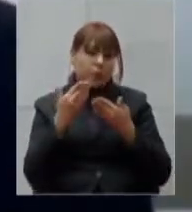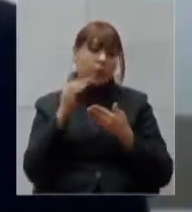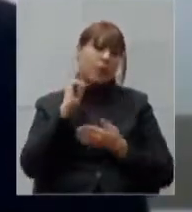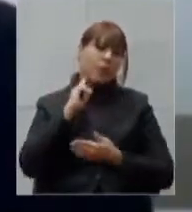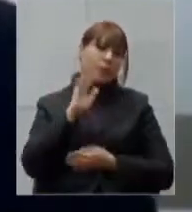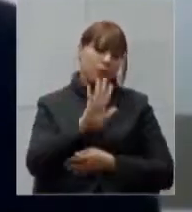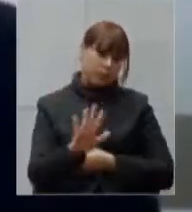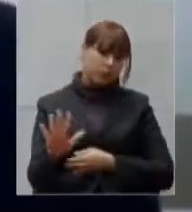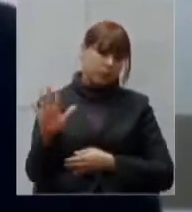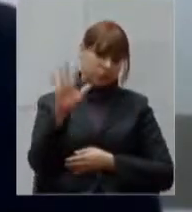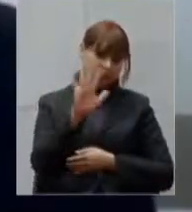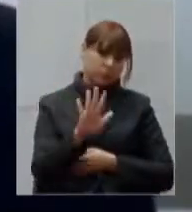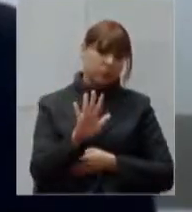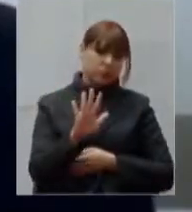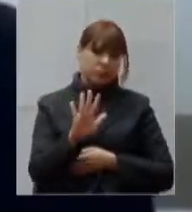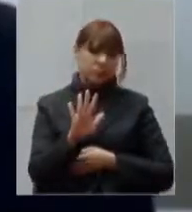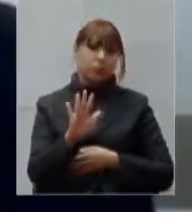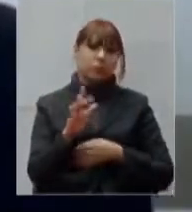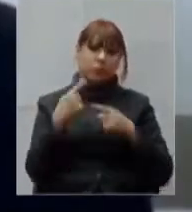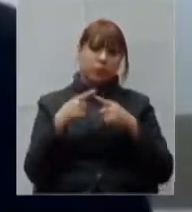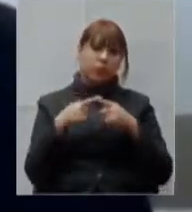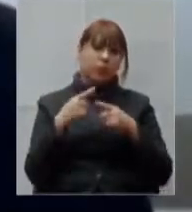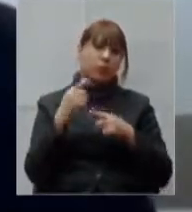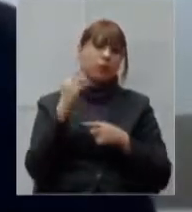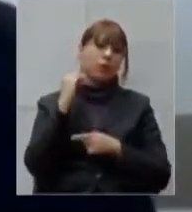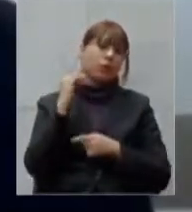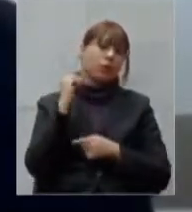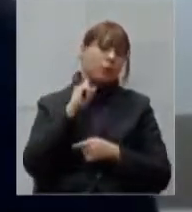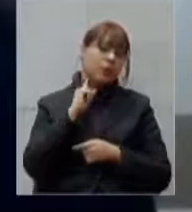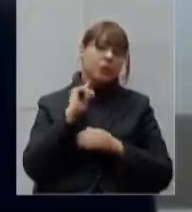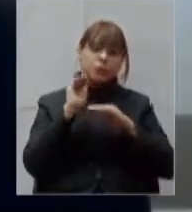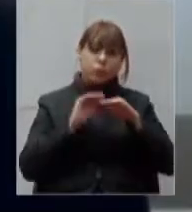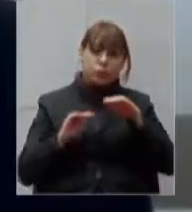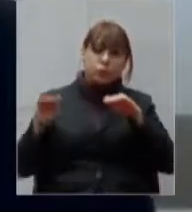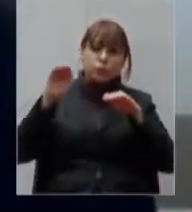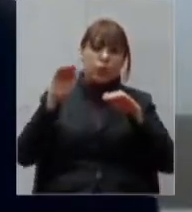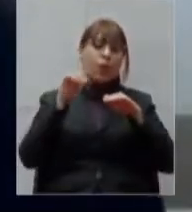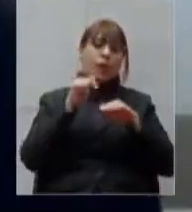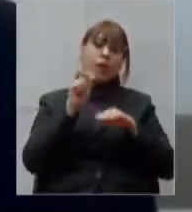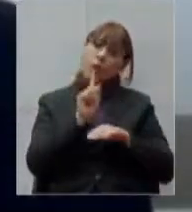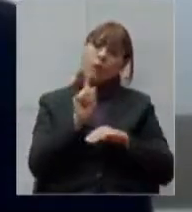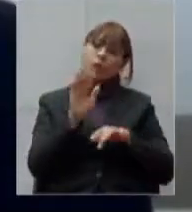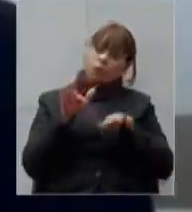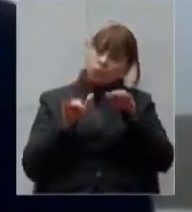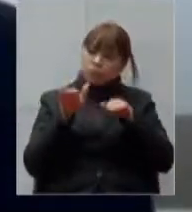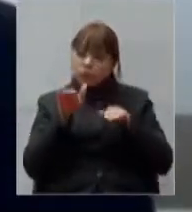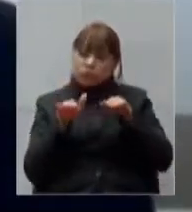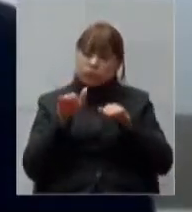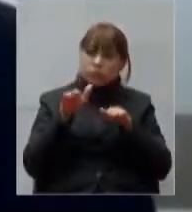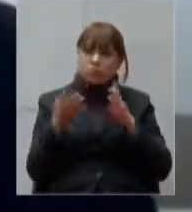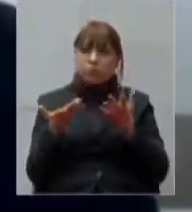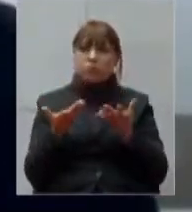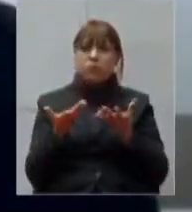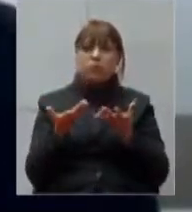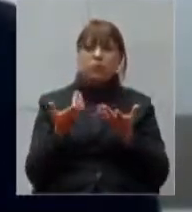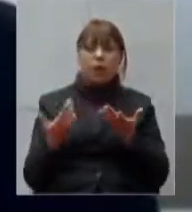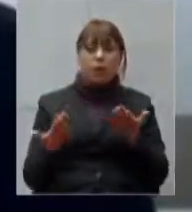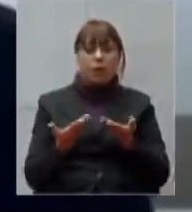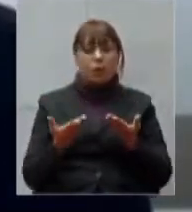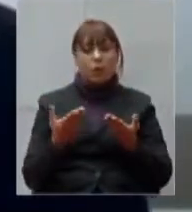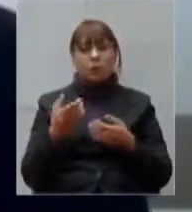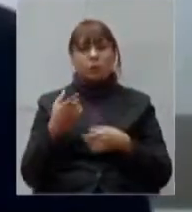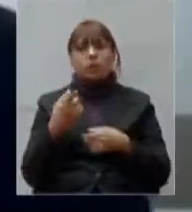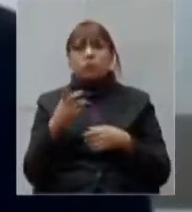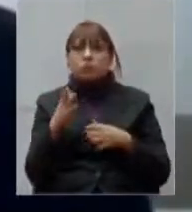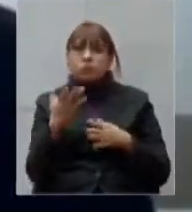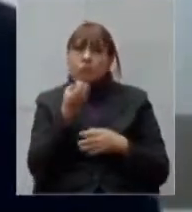que os dados nossos estão dados bons, então são dados, eu diria, até confortáveis para a cidade de Uberaba,